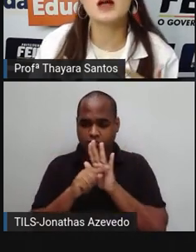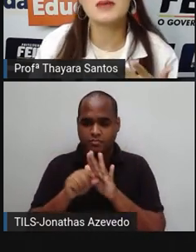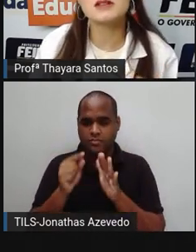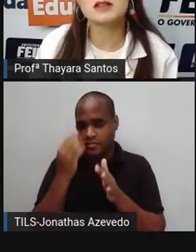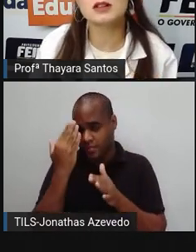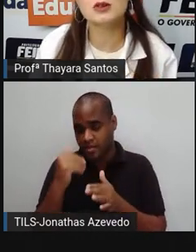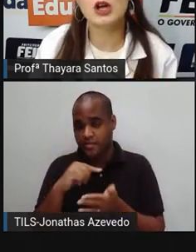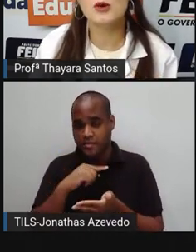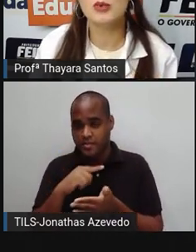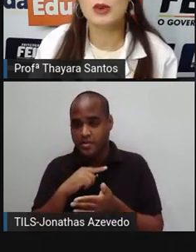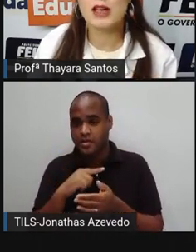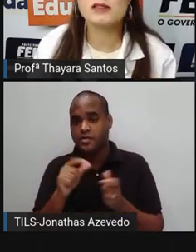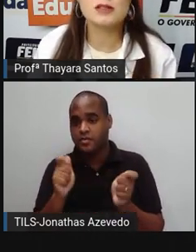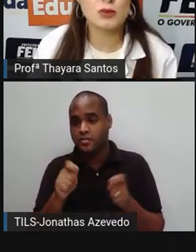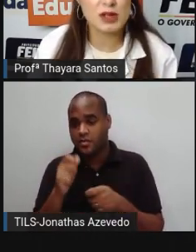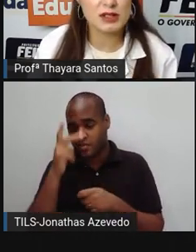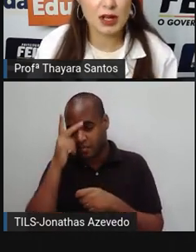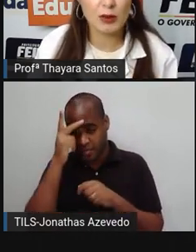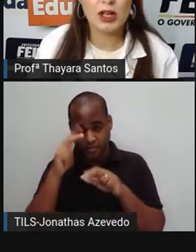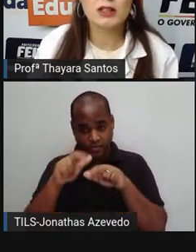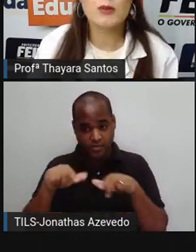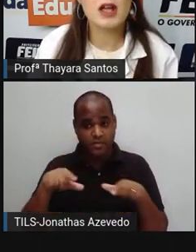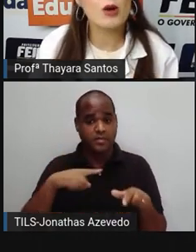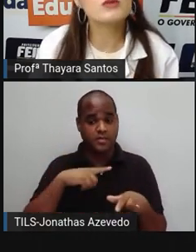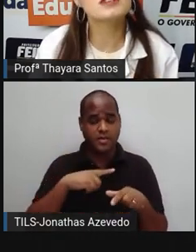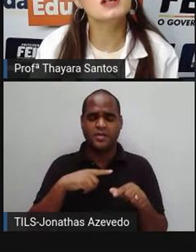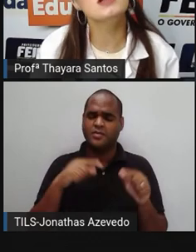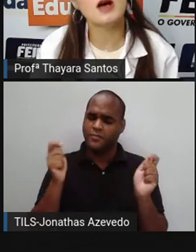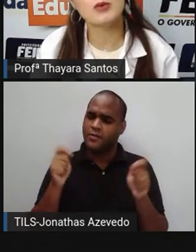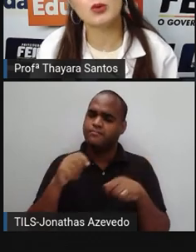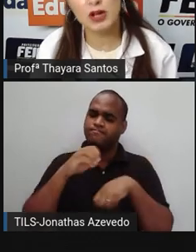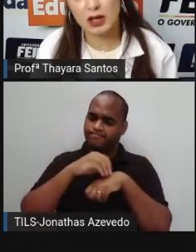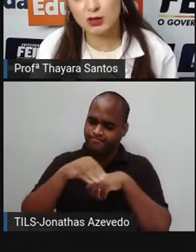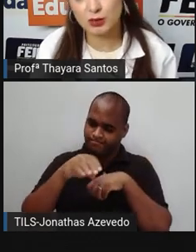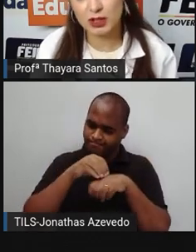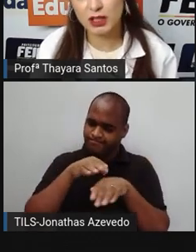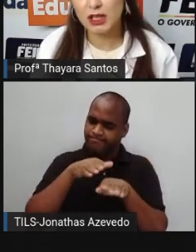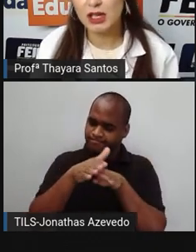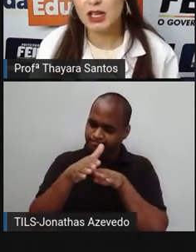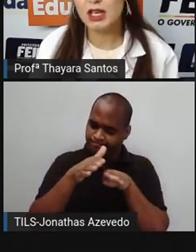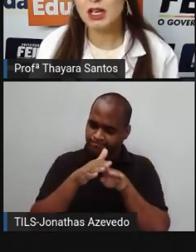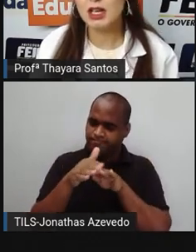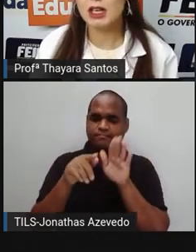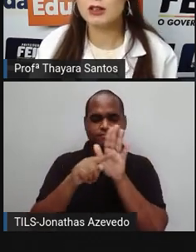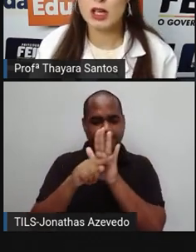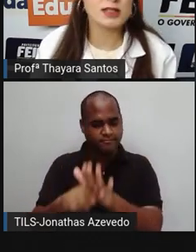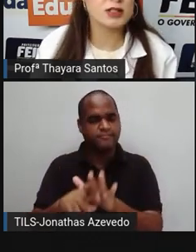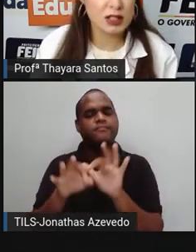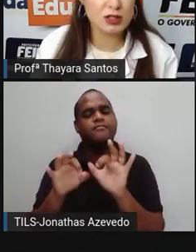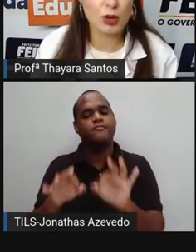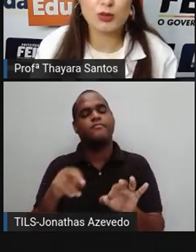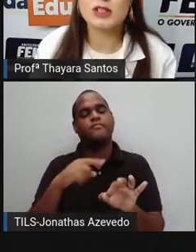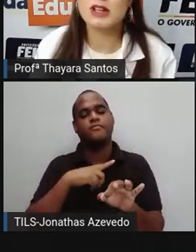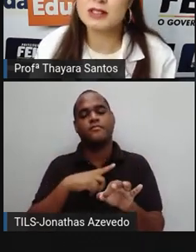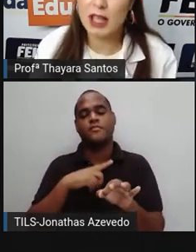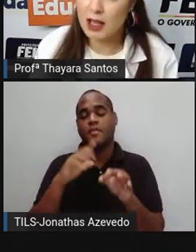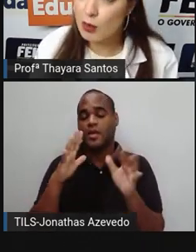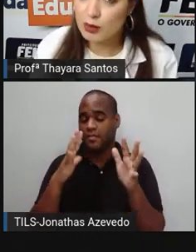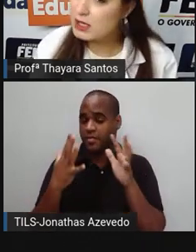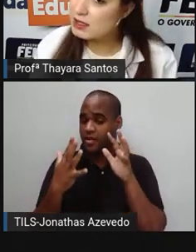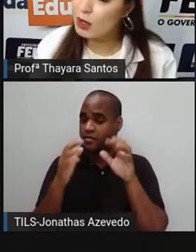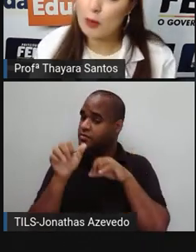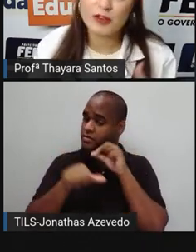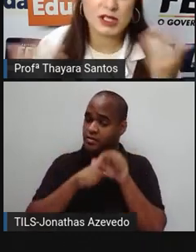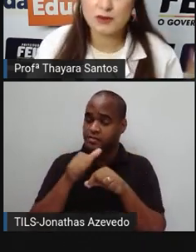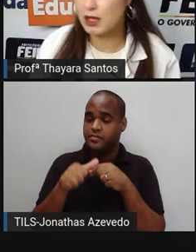alguém que está passando por essa situação, também aconselhe a procurar ajuda. E esses transtornos, eles têm